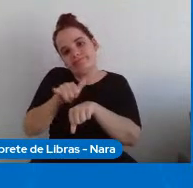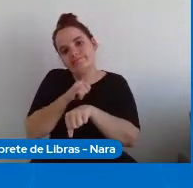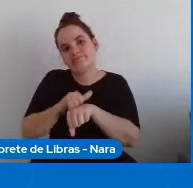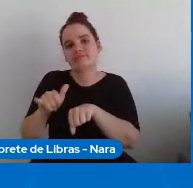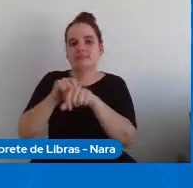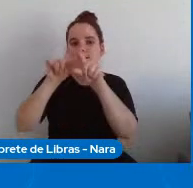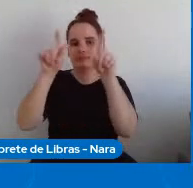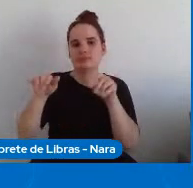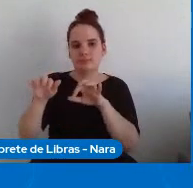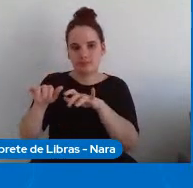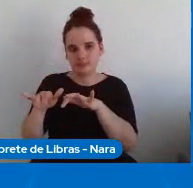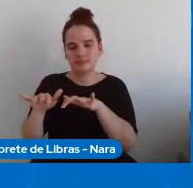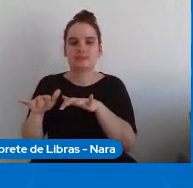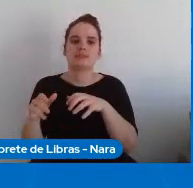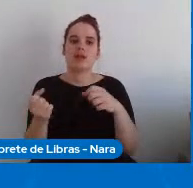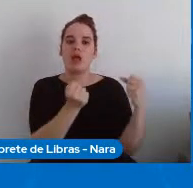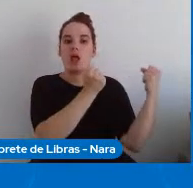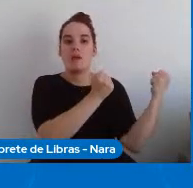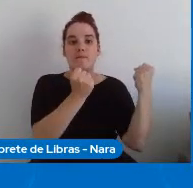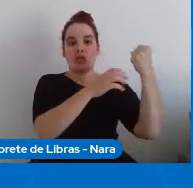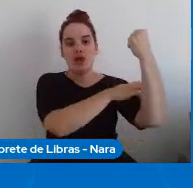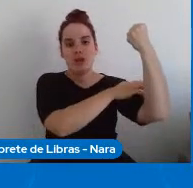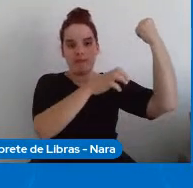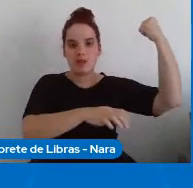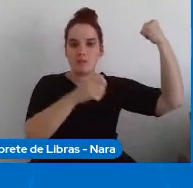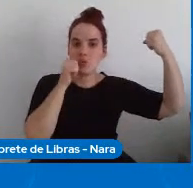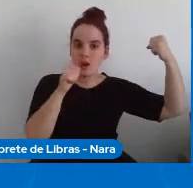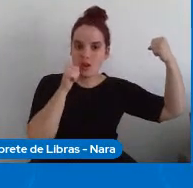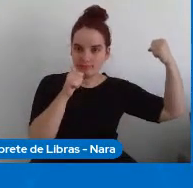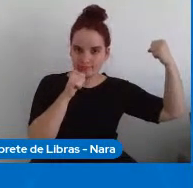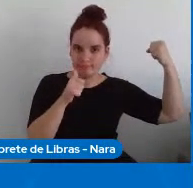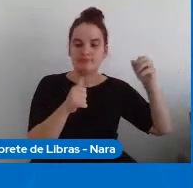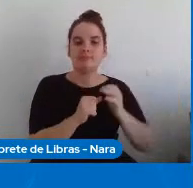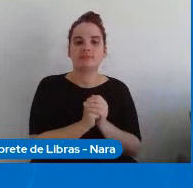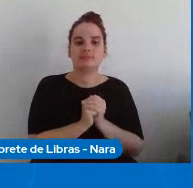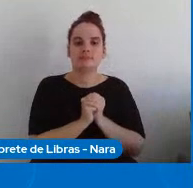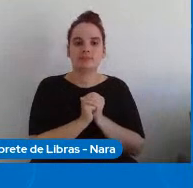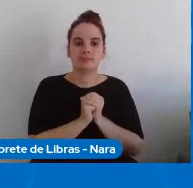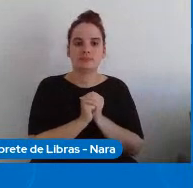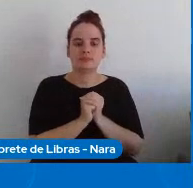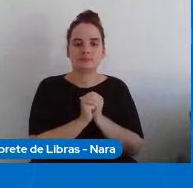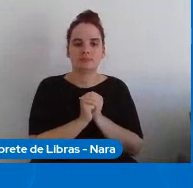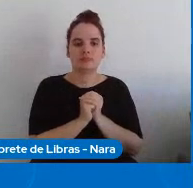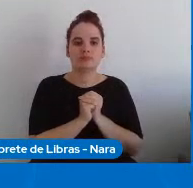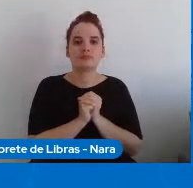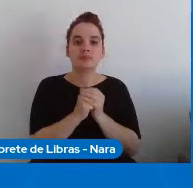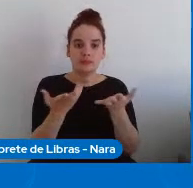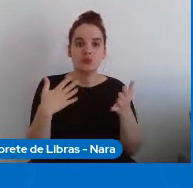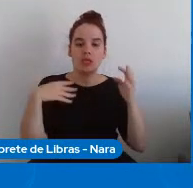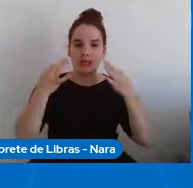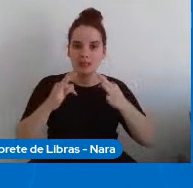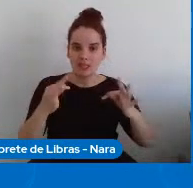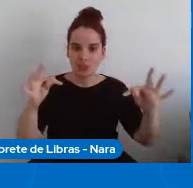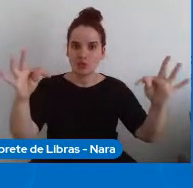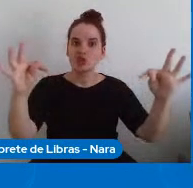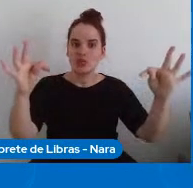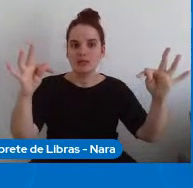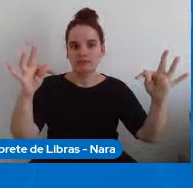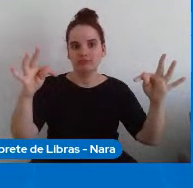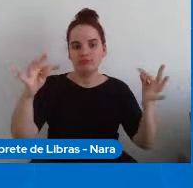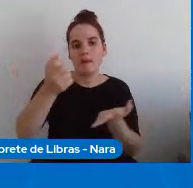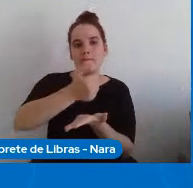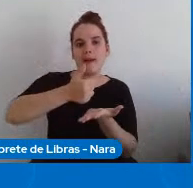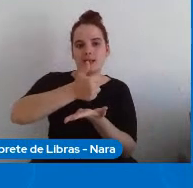para promover o empoderamento das mulheres mas essa tecnologia de base é importante entender que não é usar